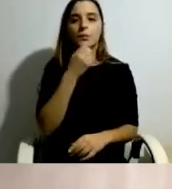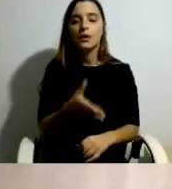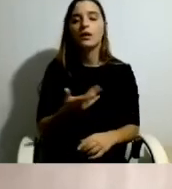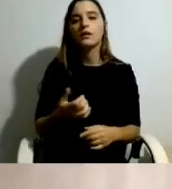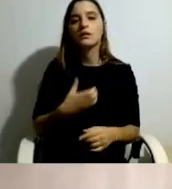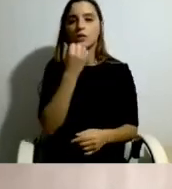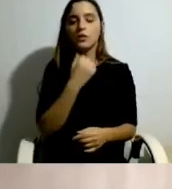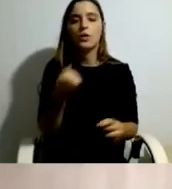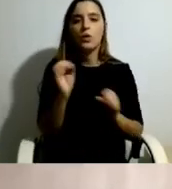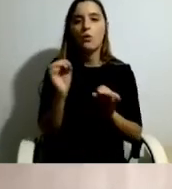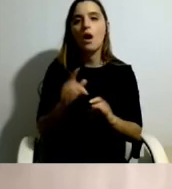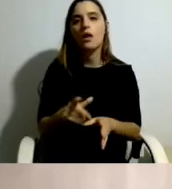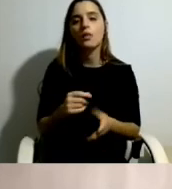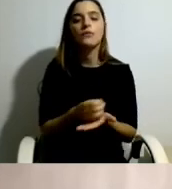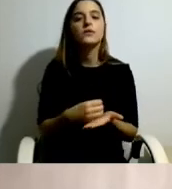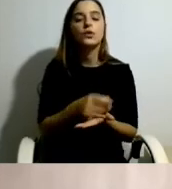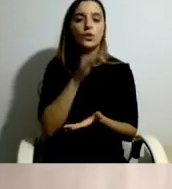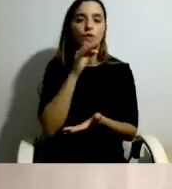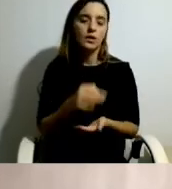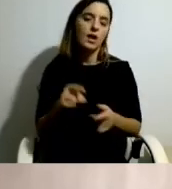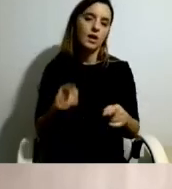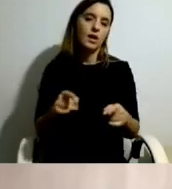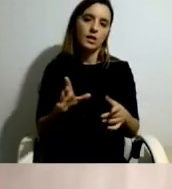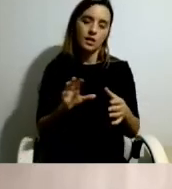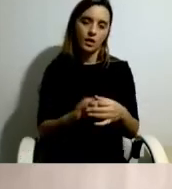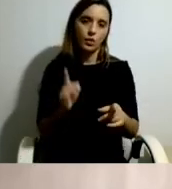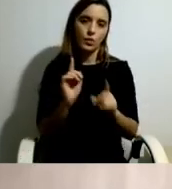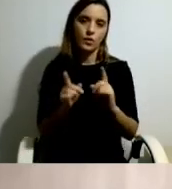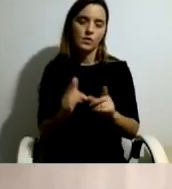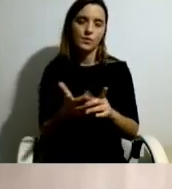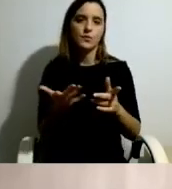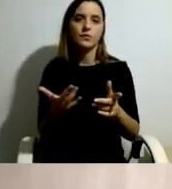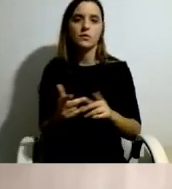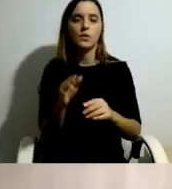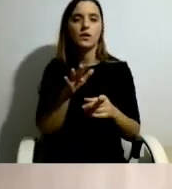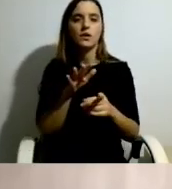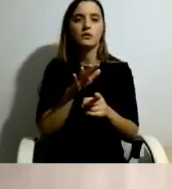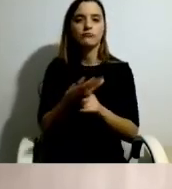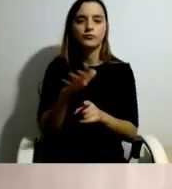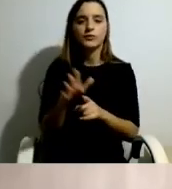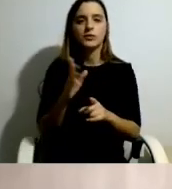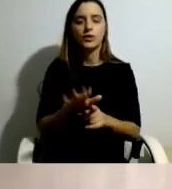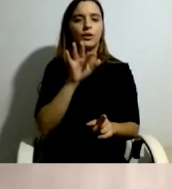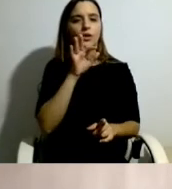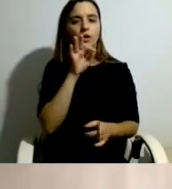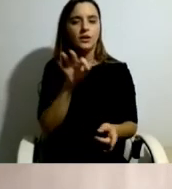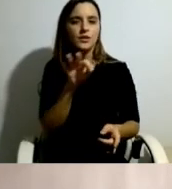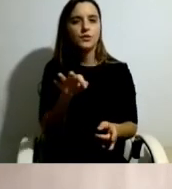por parte da família, que são originados por esta redução do raio de interferência familiar relativamente à